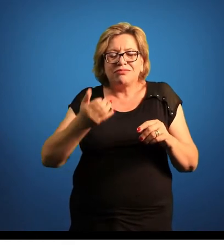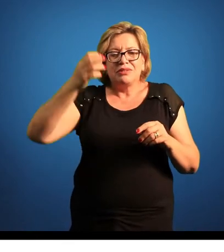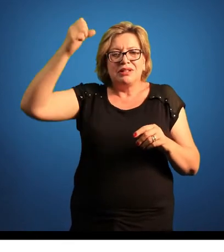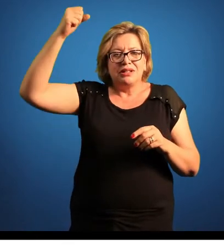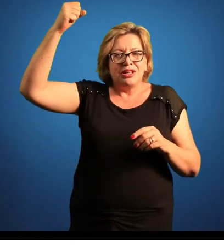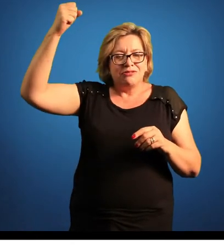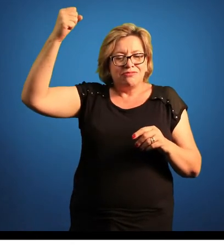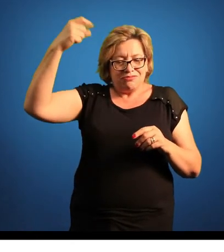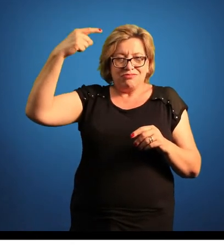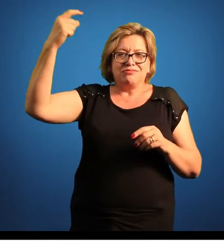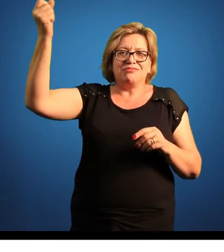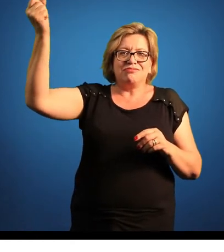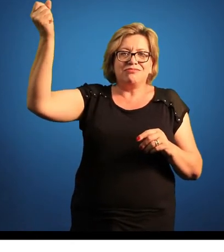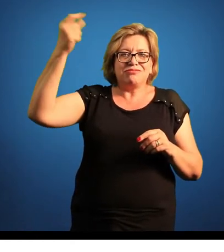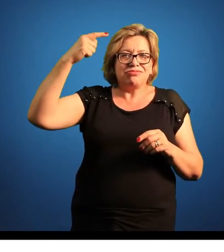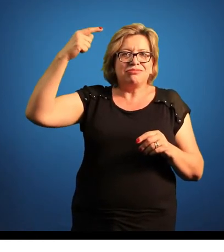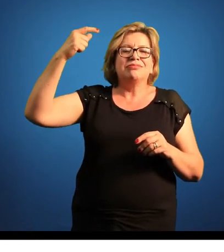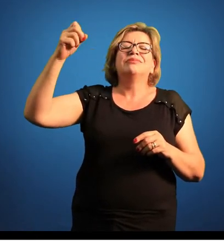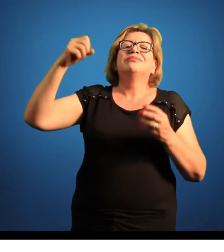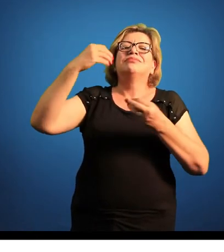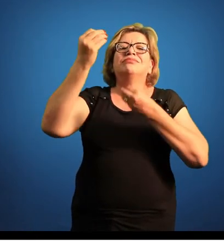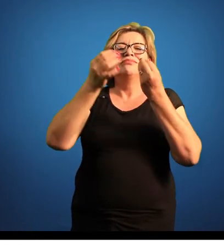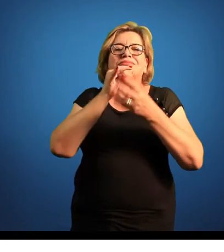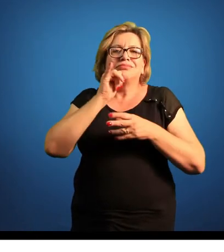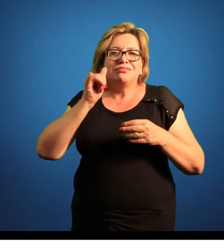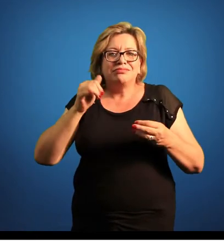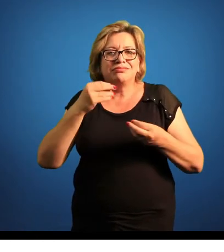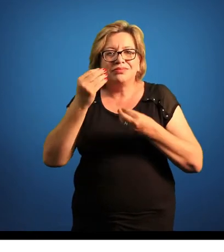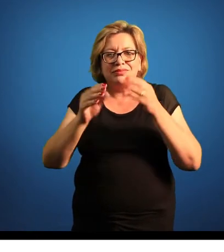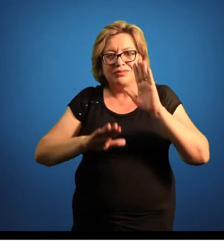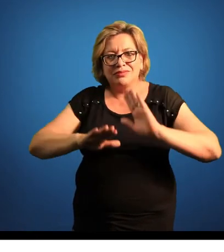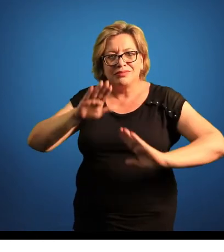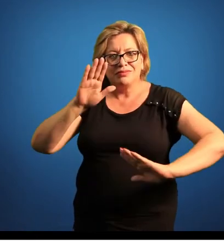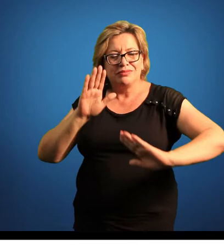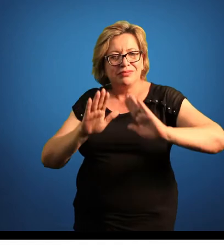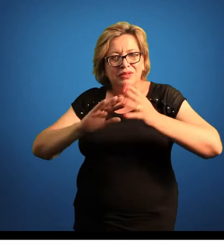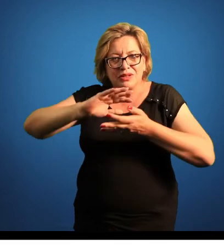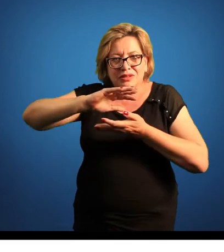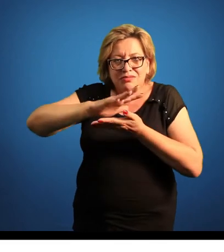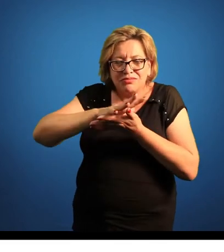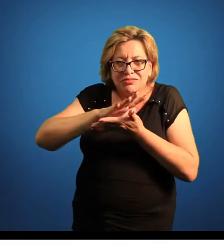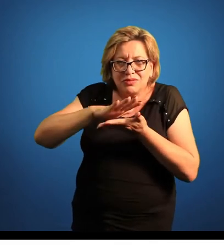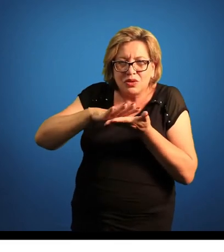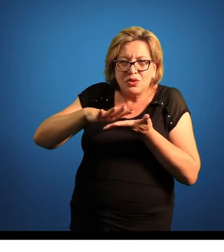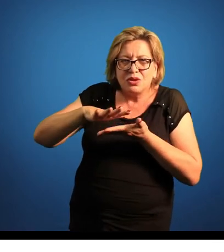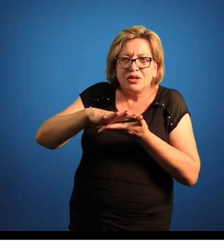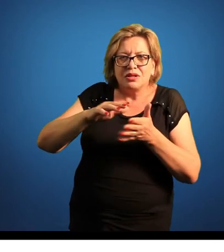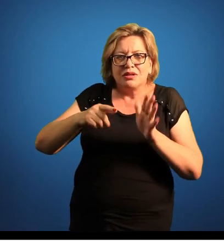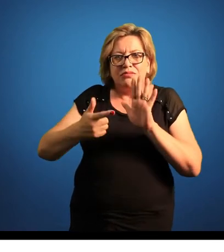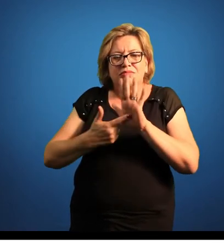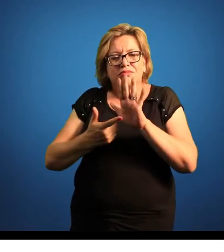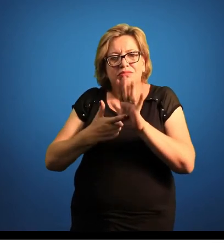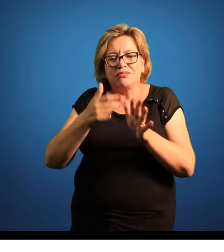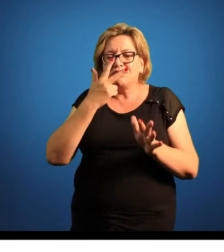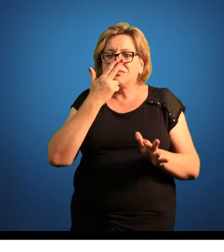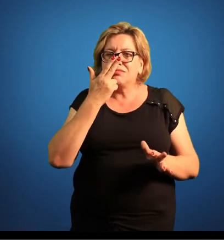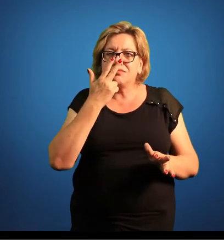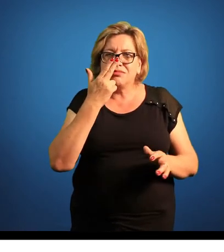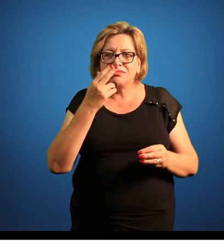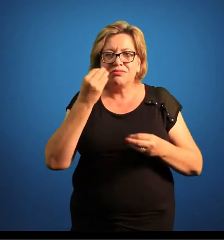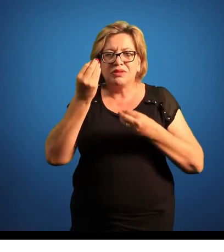solar, né? Energia luminosa. Algumas dessas anêmonas, muito semelhantes a essas anteriores que a gente viu,